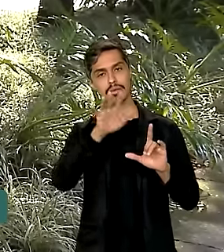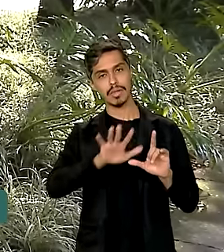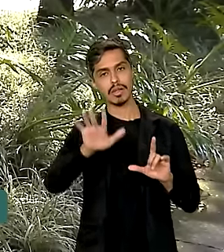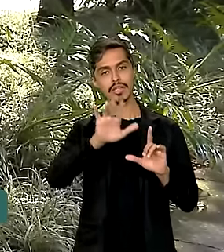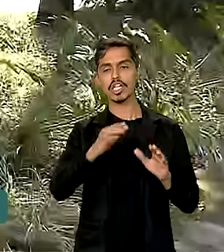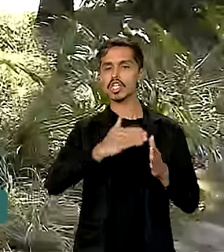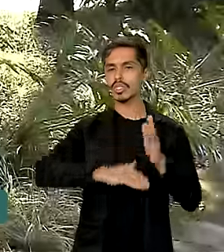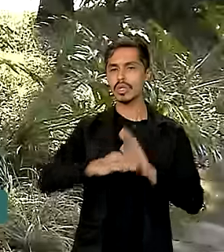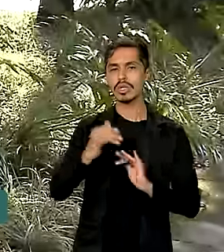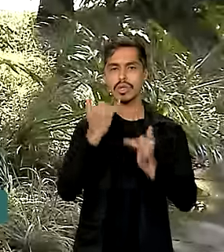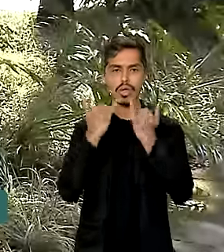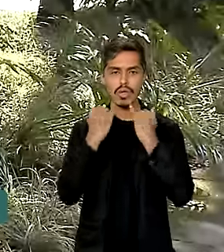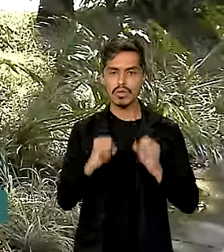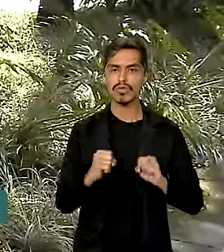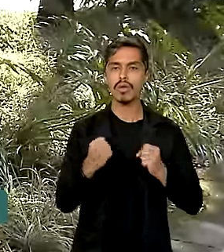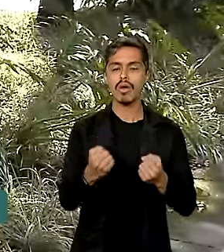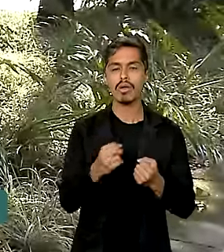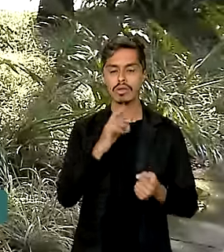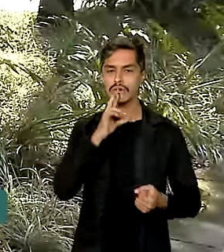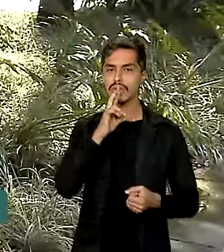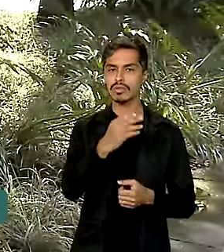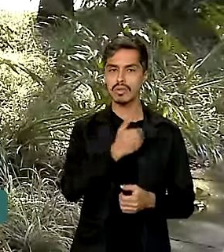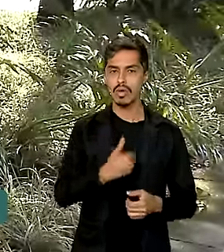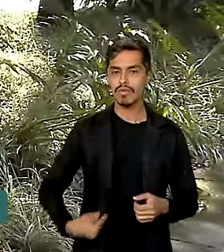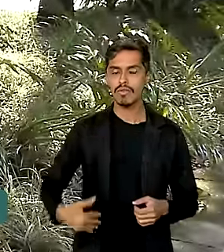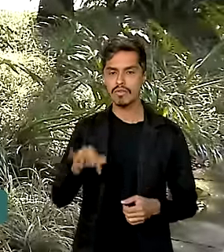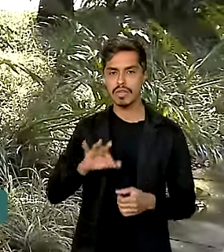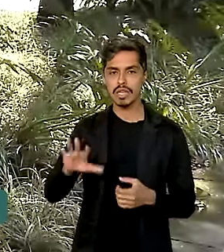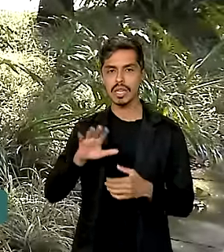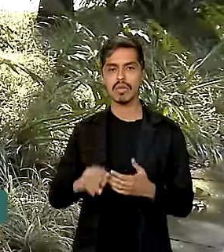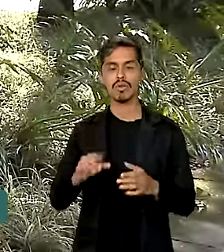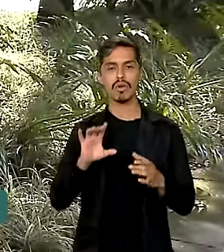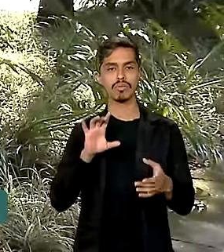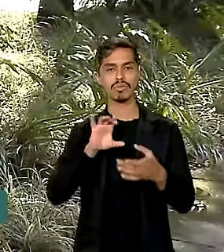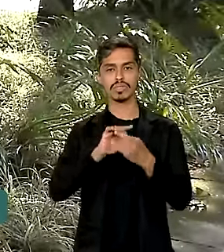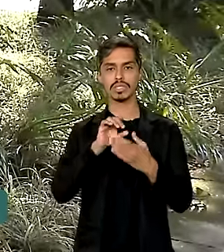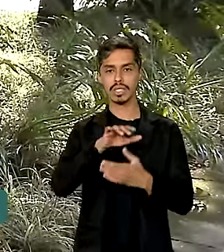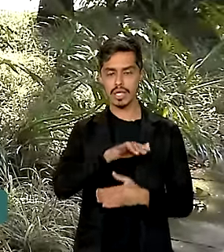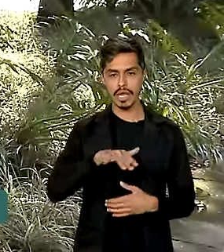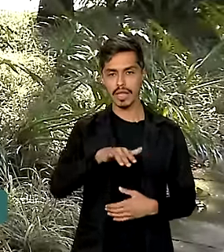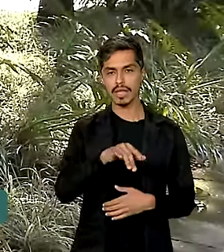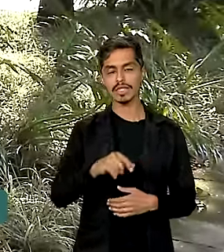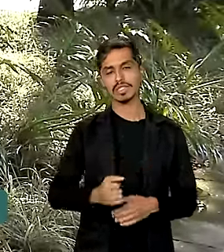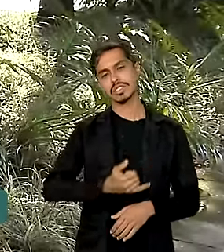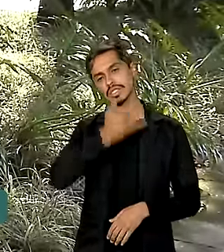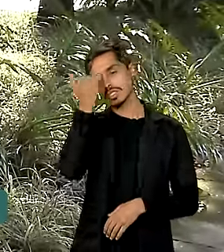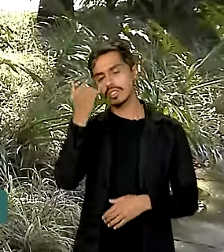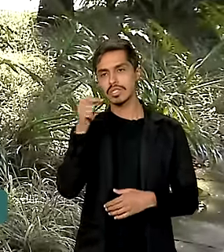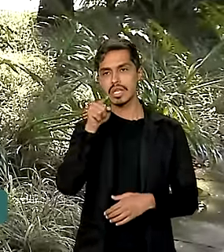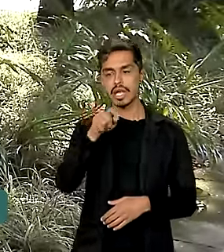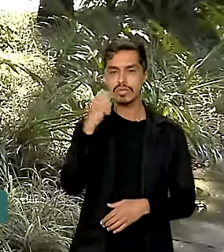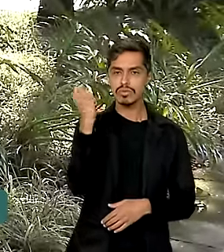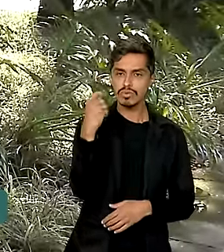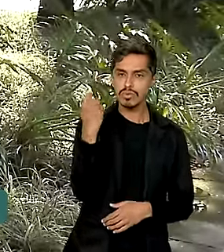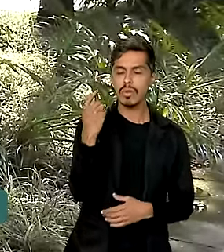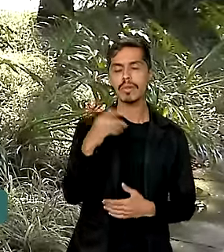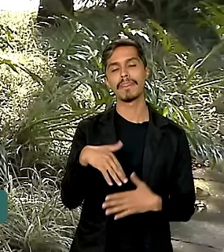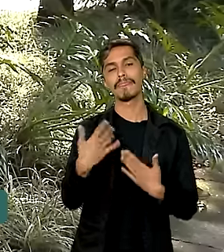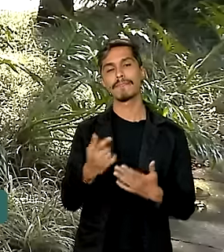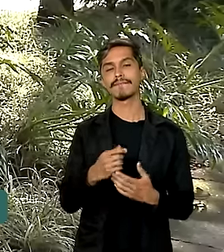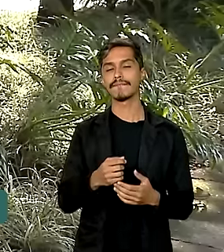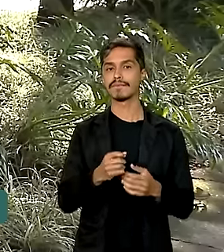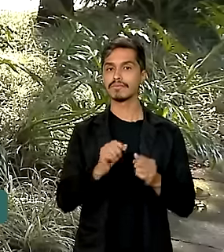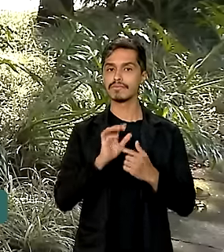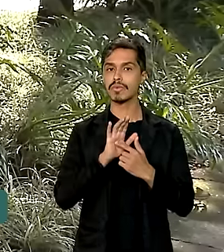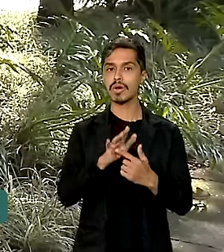informações, as ações, respostas do governo federal em relação a essa tragédia no Rio Grande do Sul, já estão